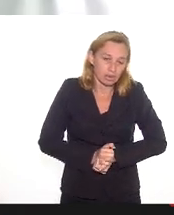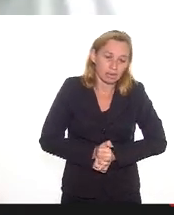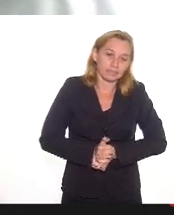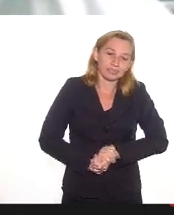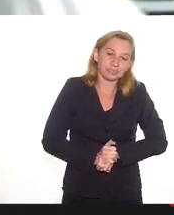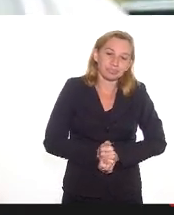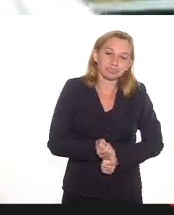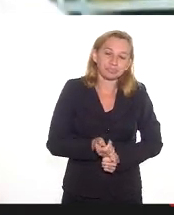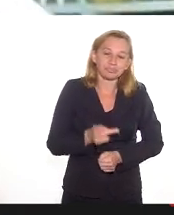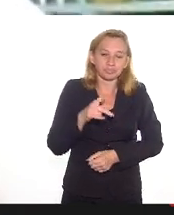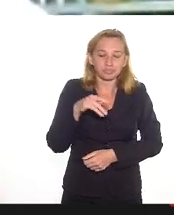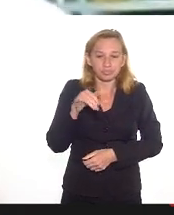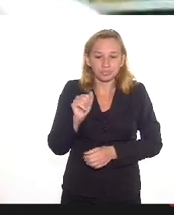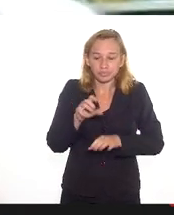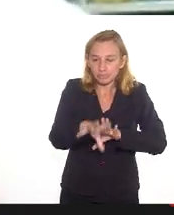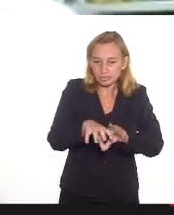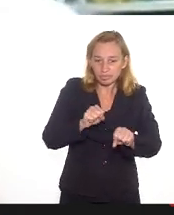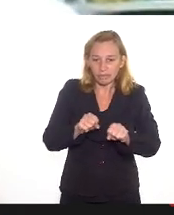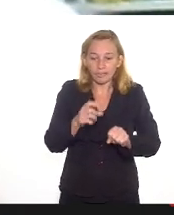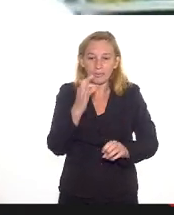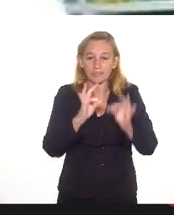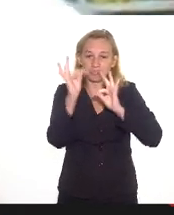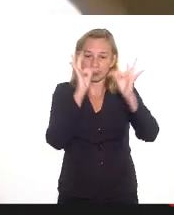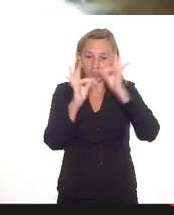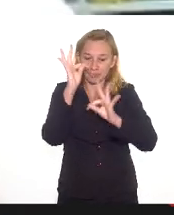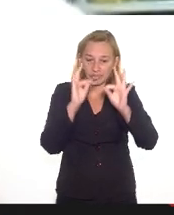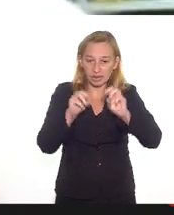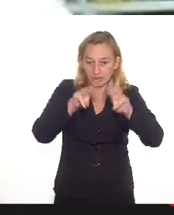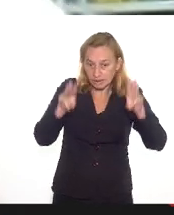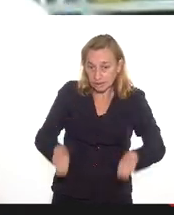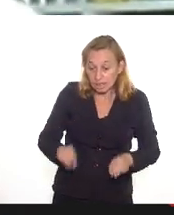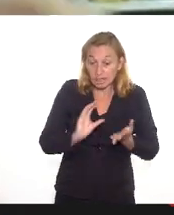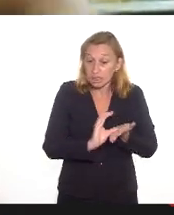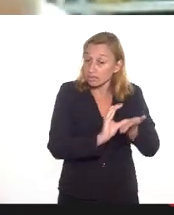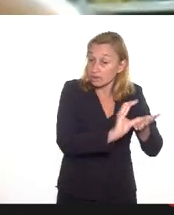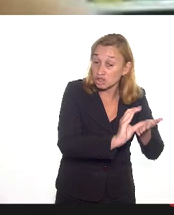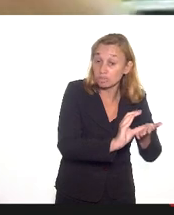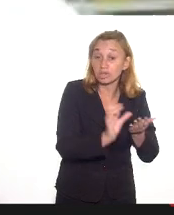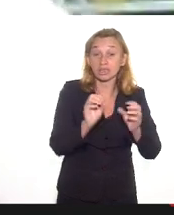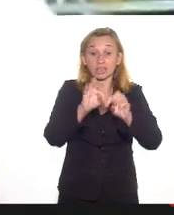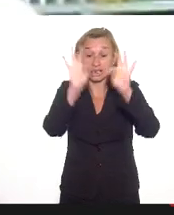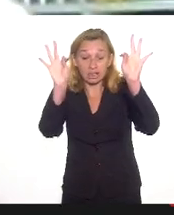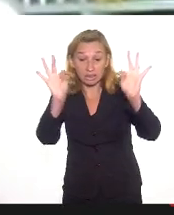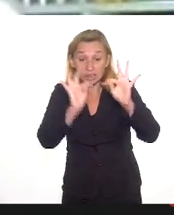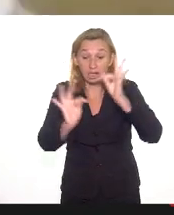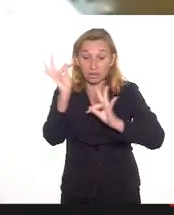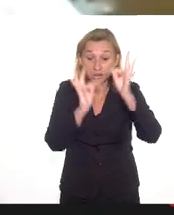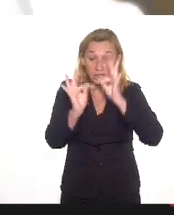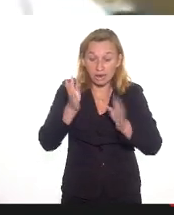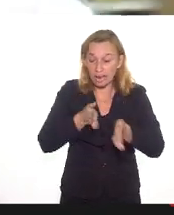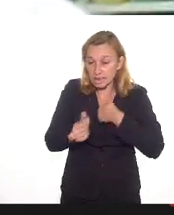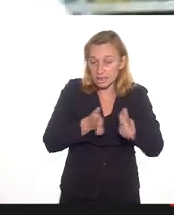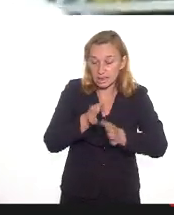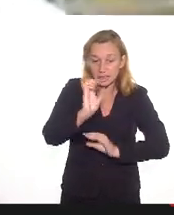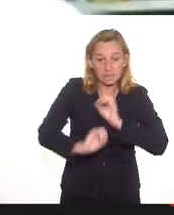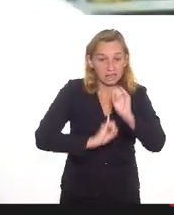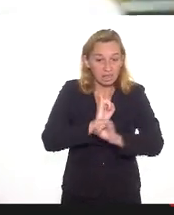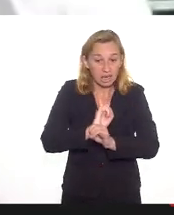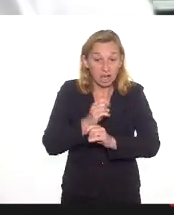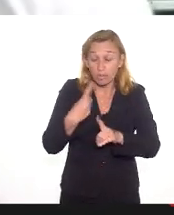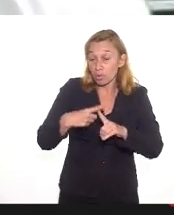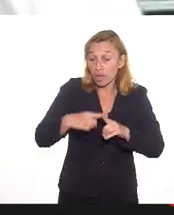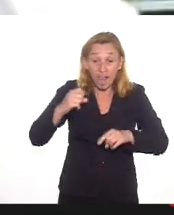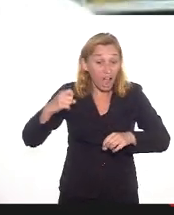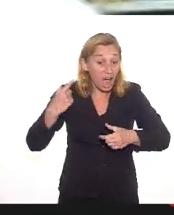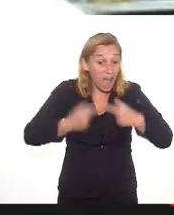um programa de formação em tecnologia para os museus, investimento em tecnologia, em acesso à internet, porque a luta pela